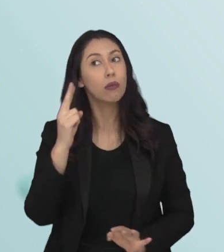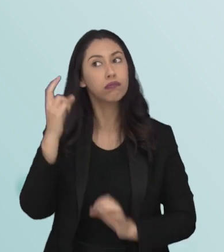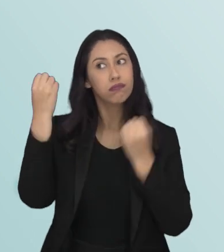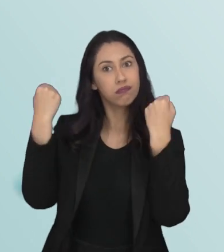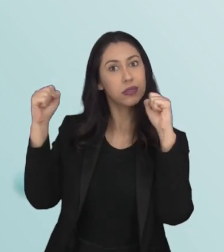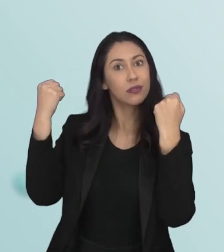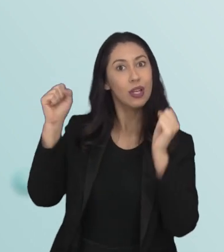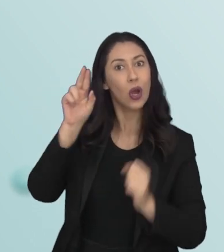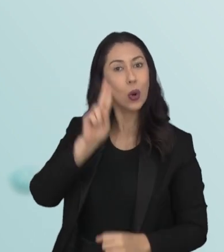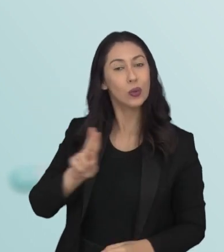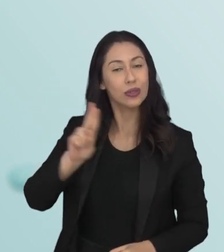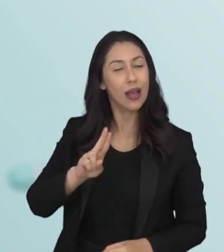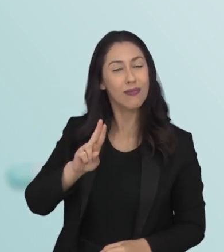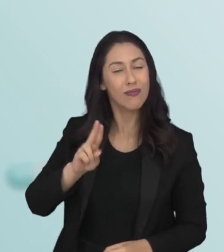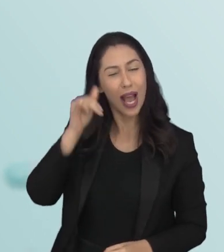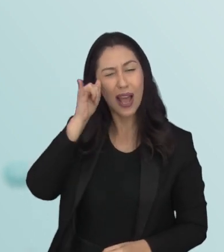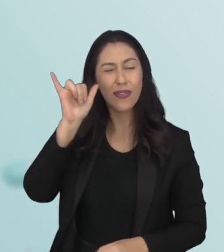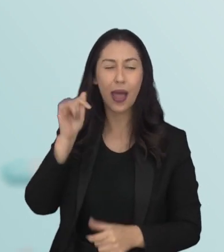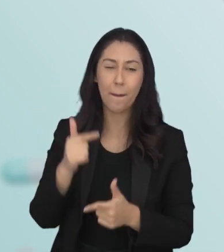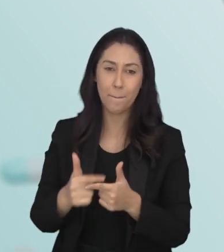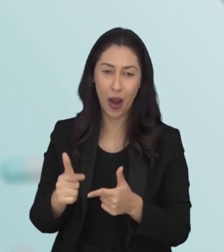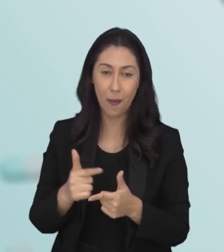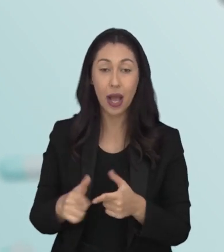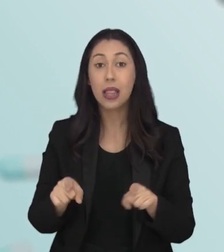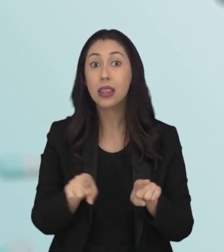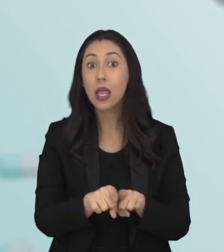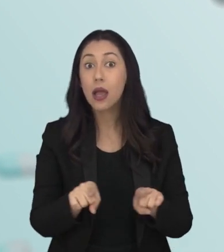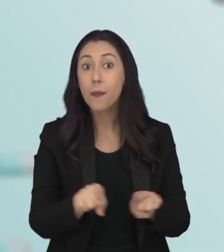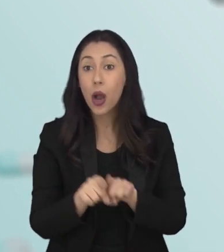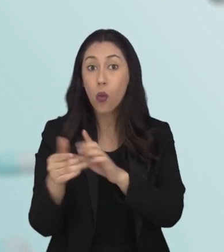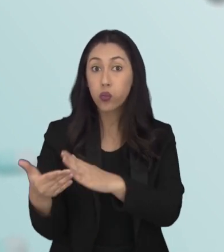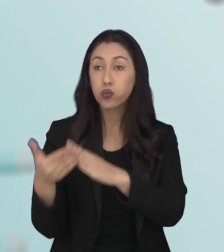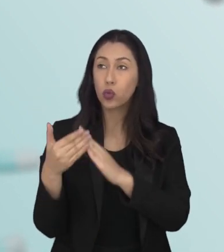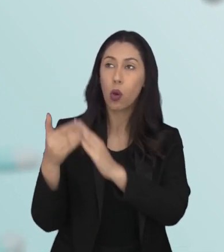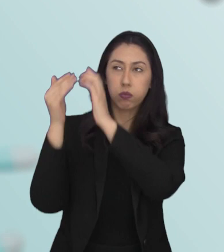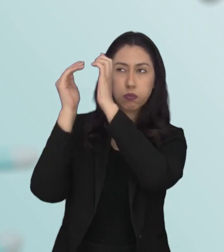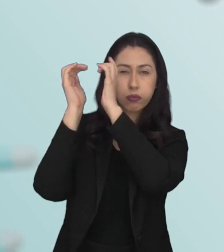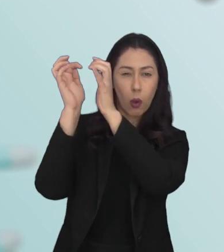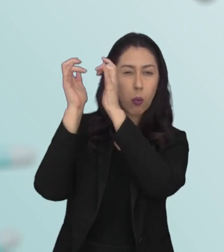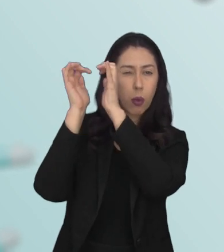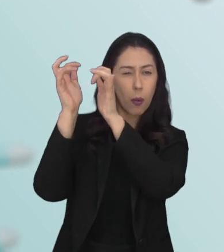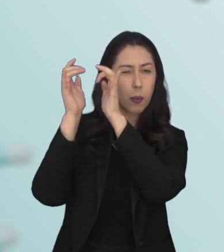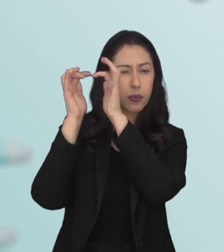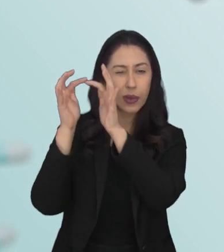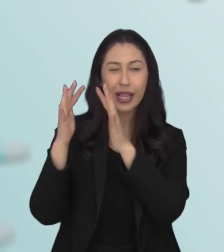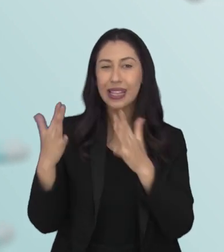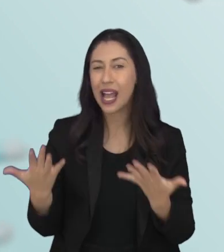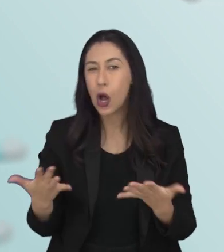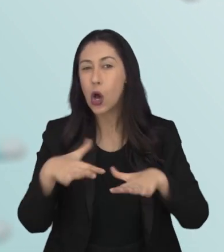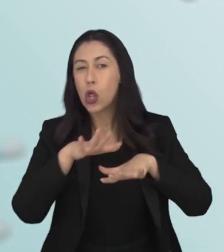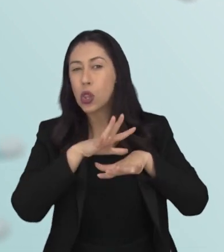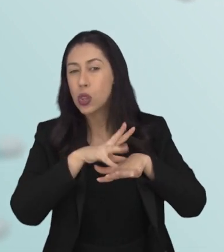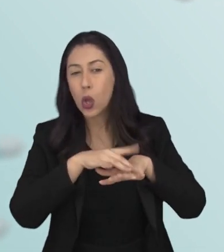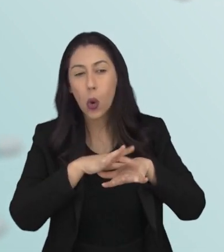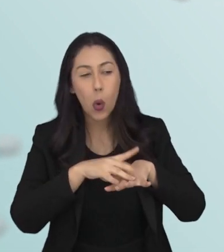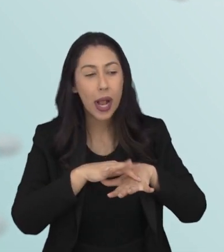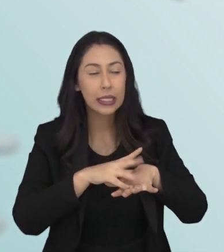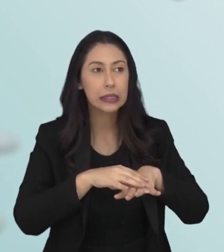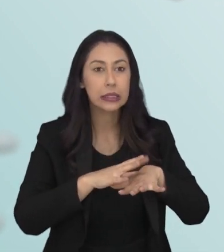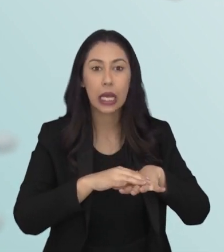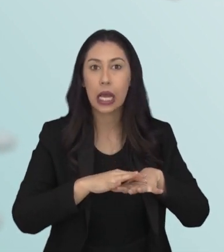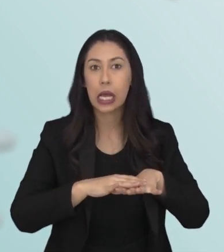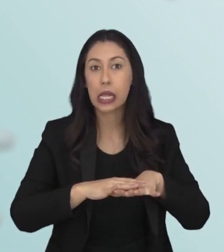preventiva. Por último, o exercício trabalha muito a nossa questão cognitiva. Então, ele previne doenças relacionadas à